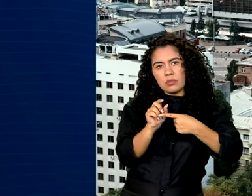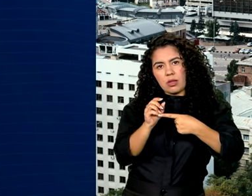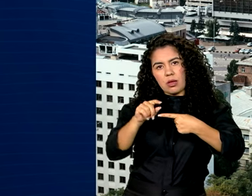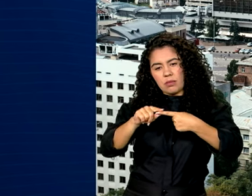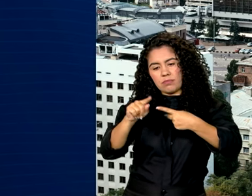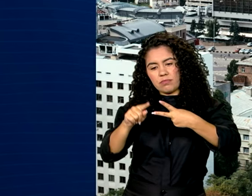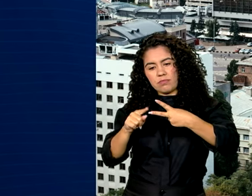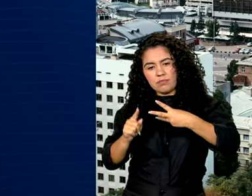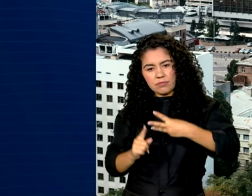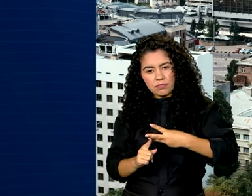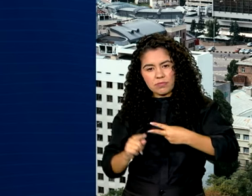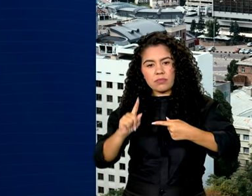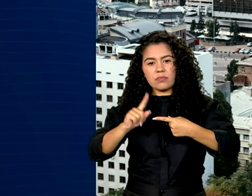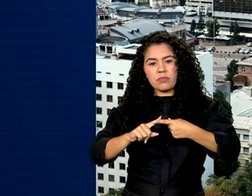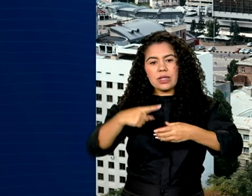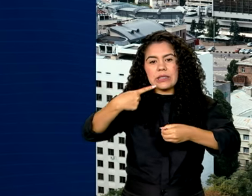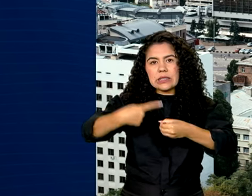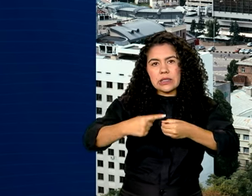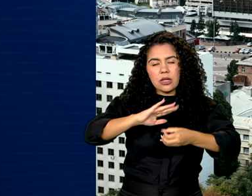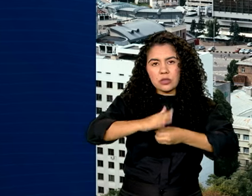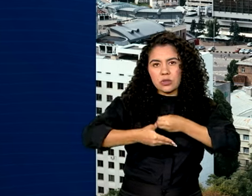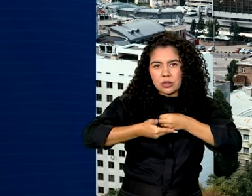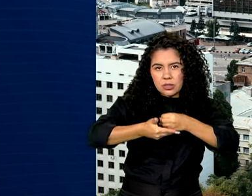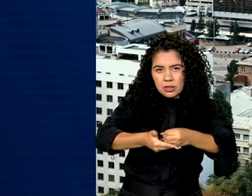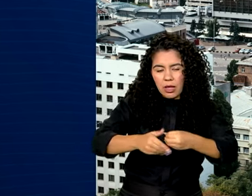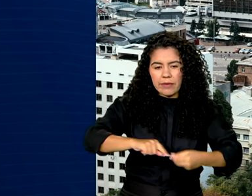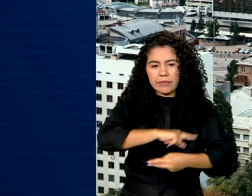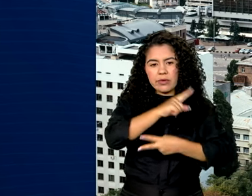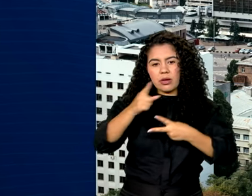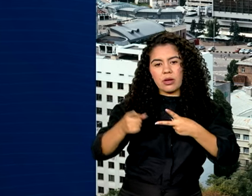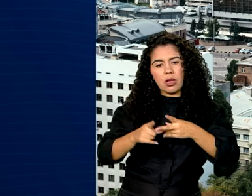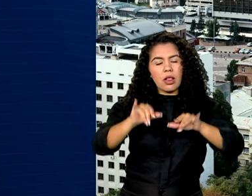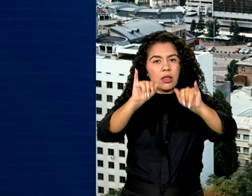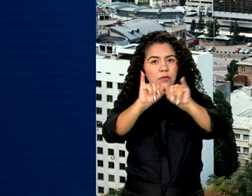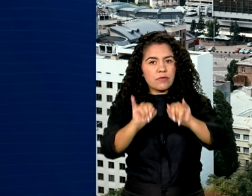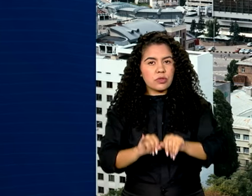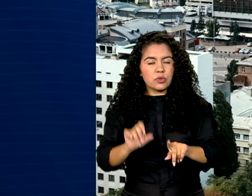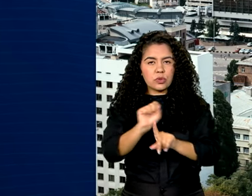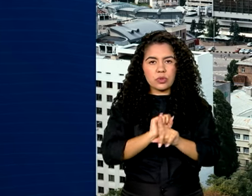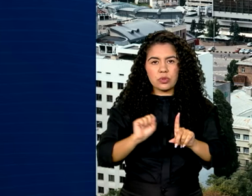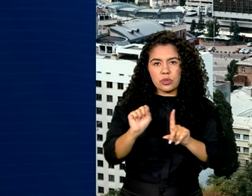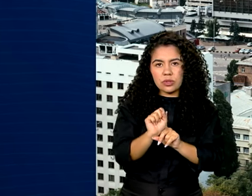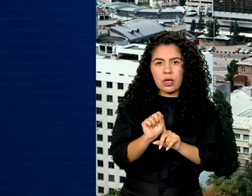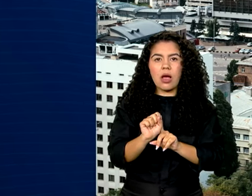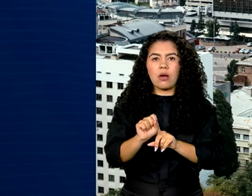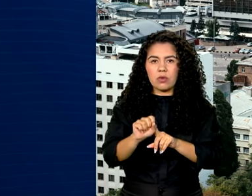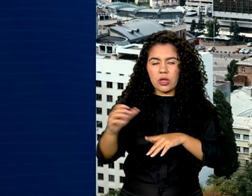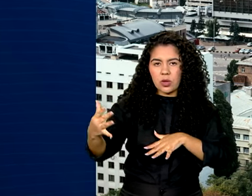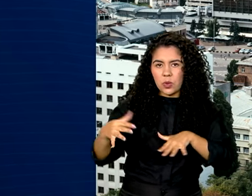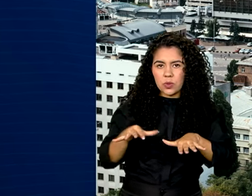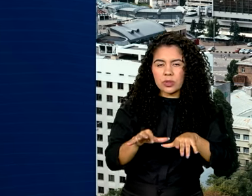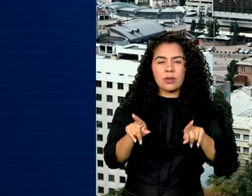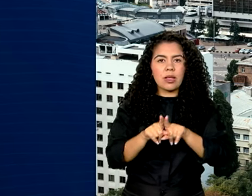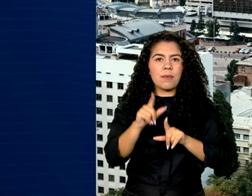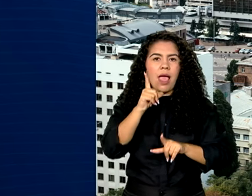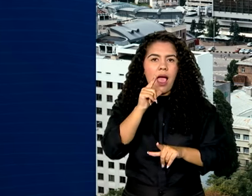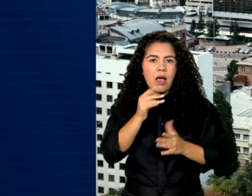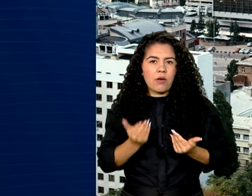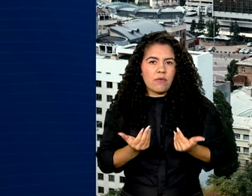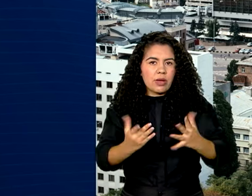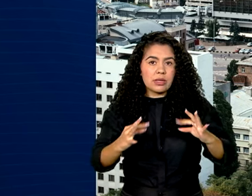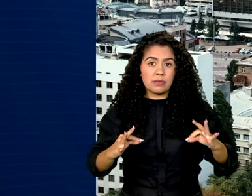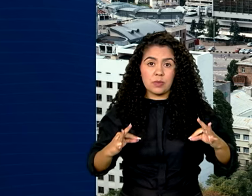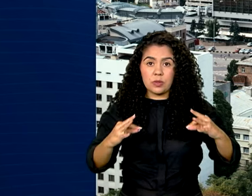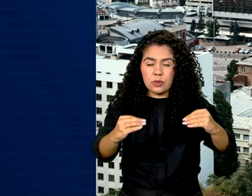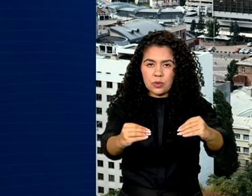sustentáveis e resilientes, infraestrutura social e inclusiva e água para todos. E